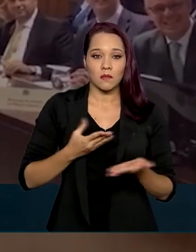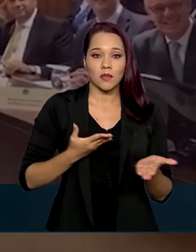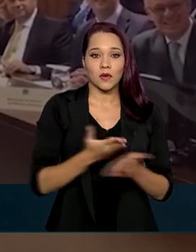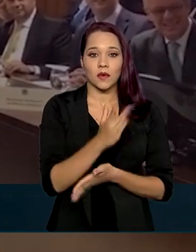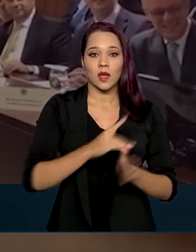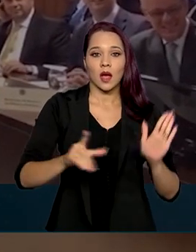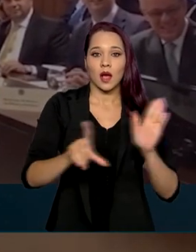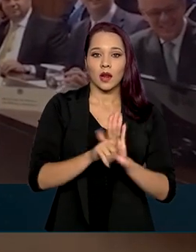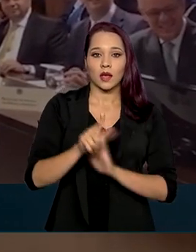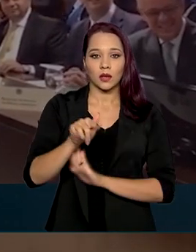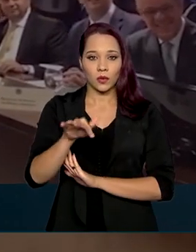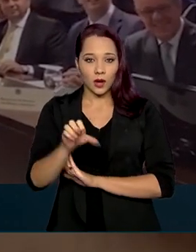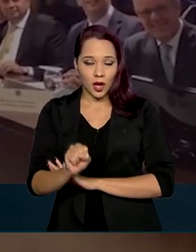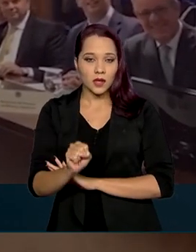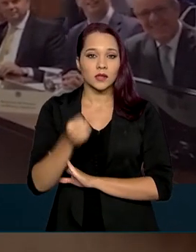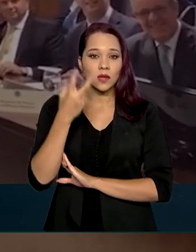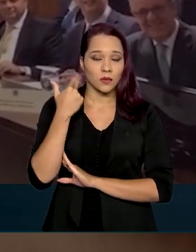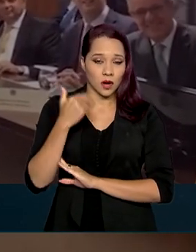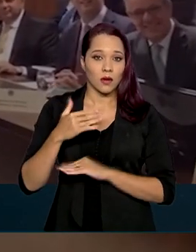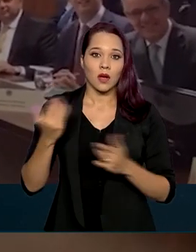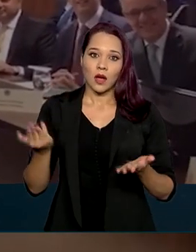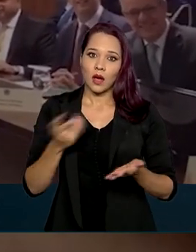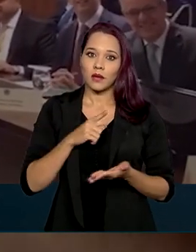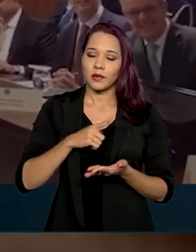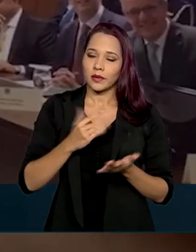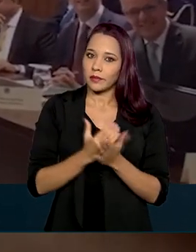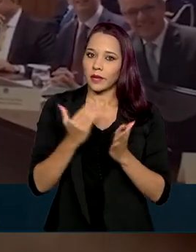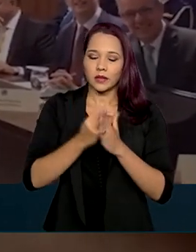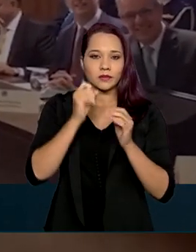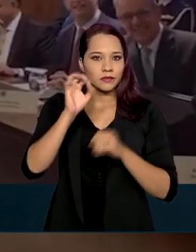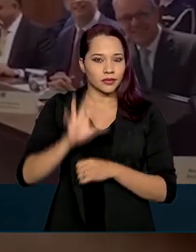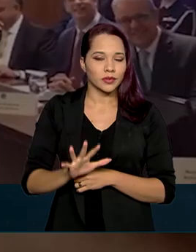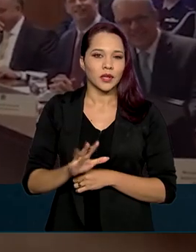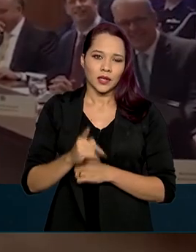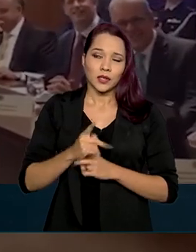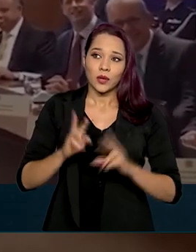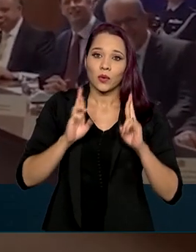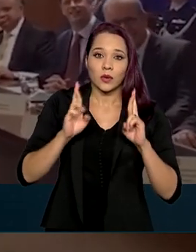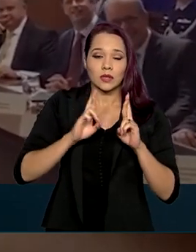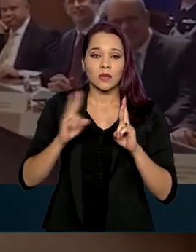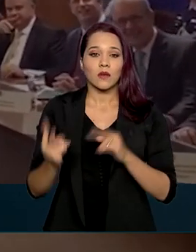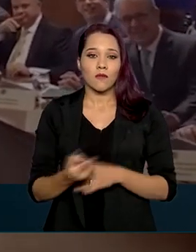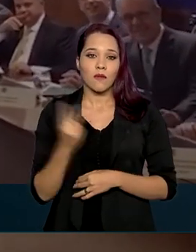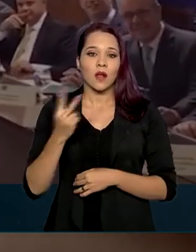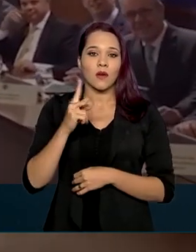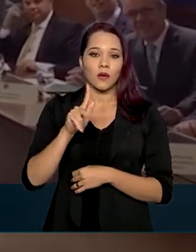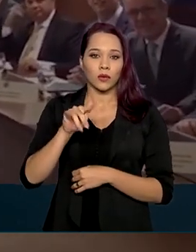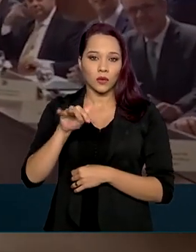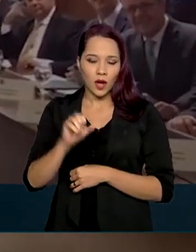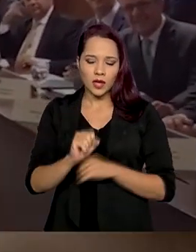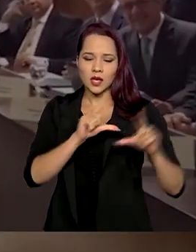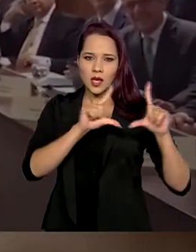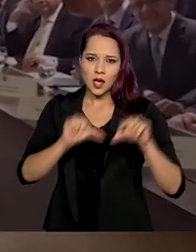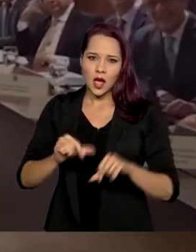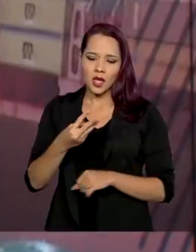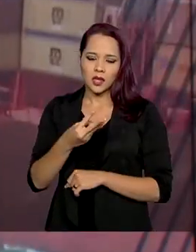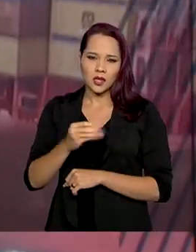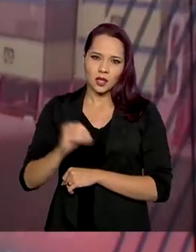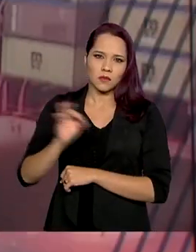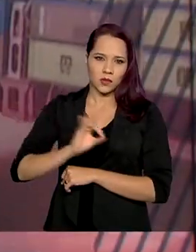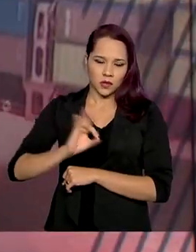do gás natural. E aí vamos dar um choque de energia barata. Esperamos que o gás caia 20, 30%, pelo menos.